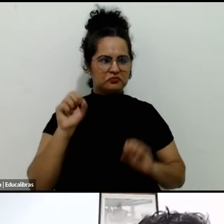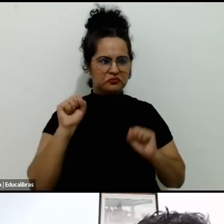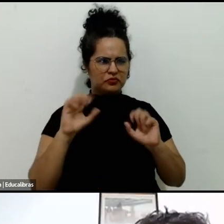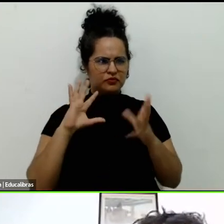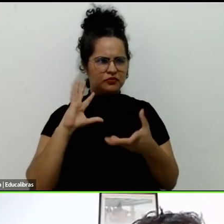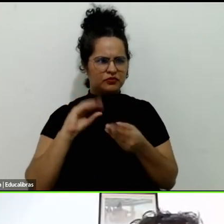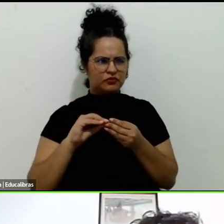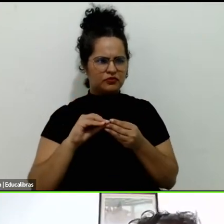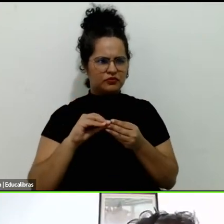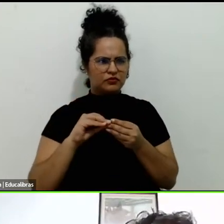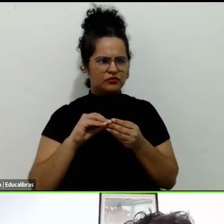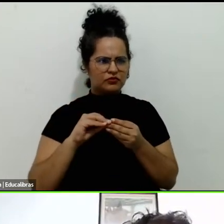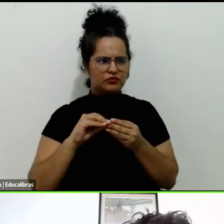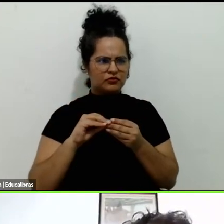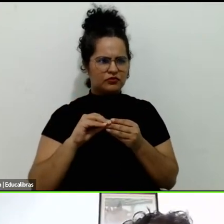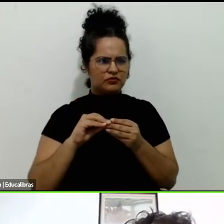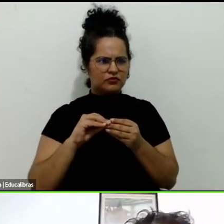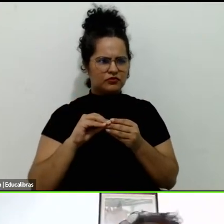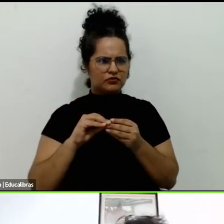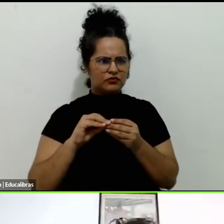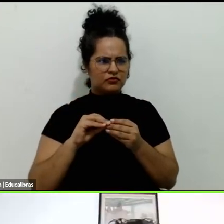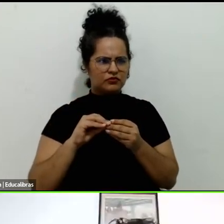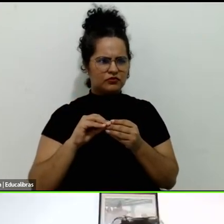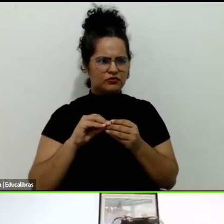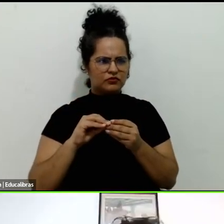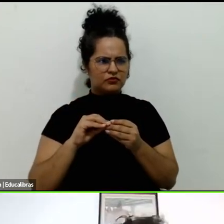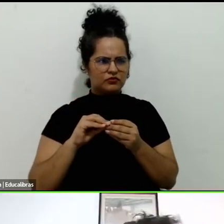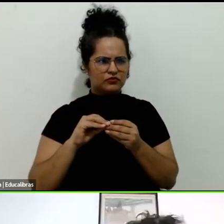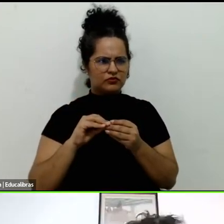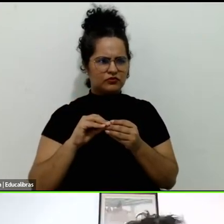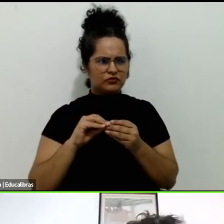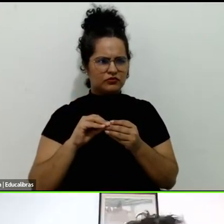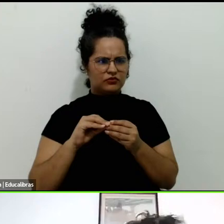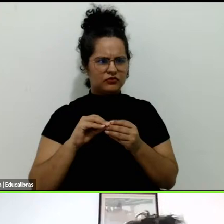concluirmos. sim, concluirmos. Solamente dizer